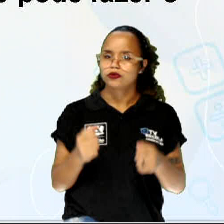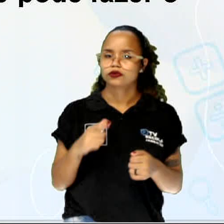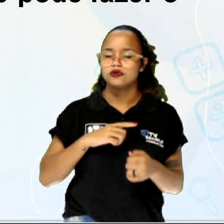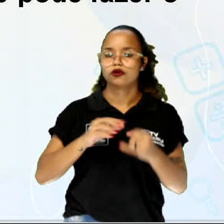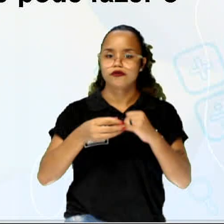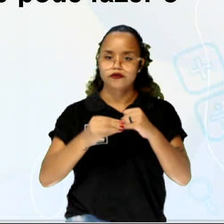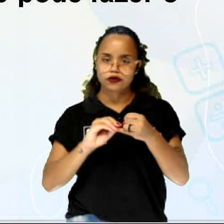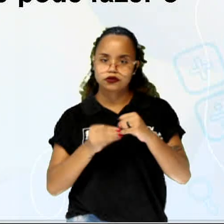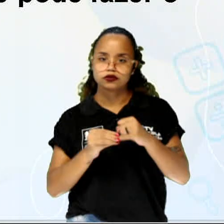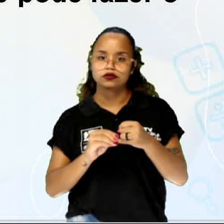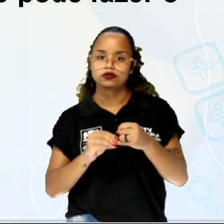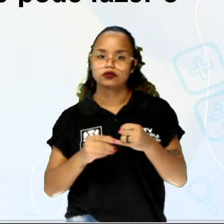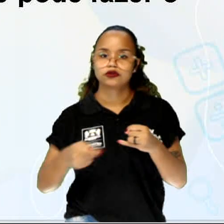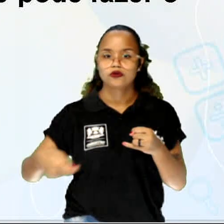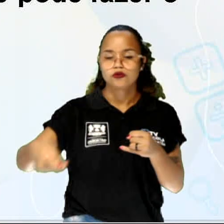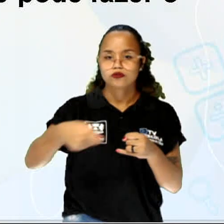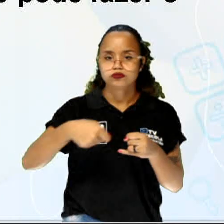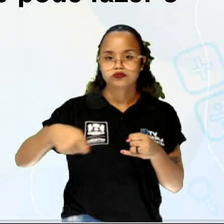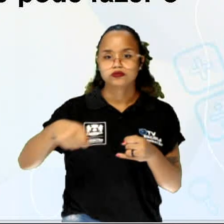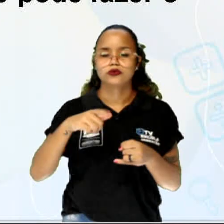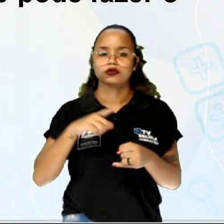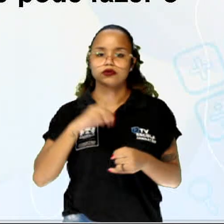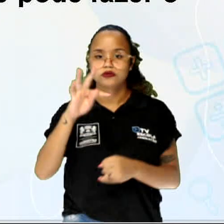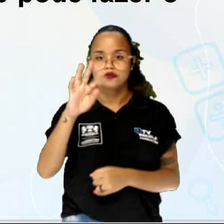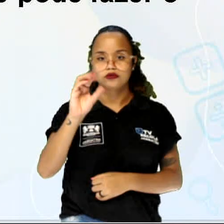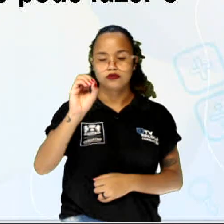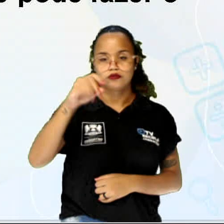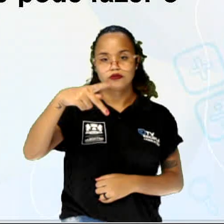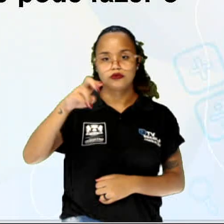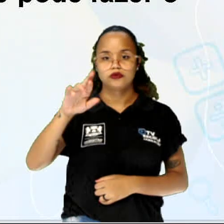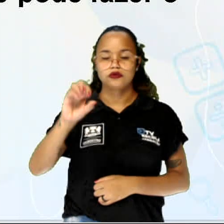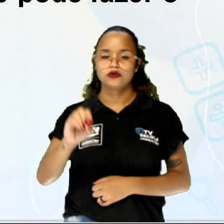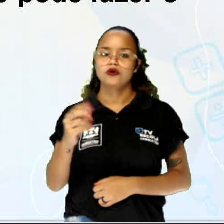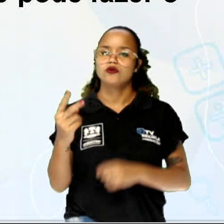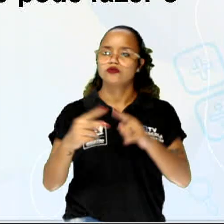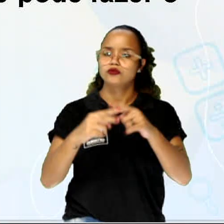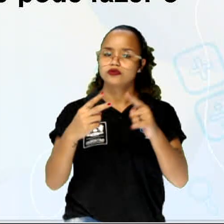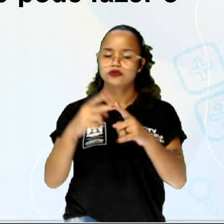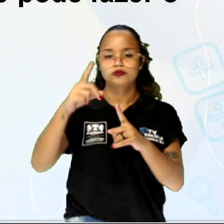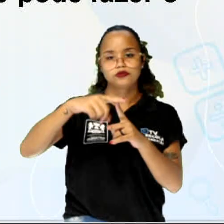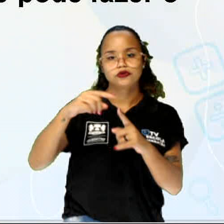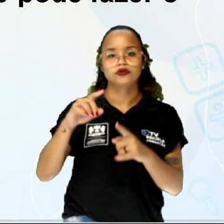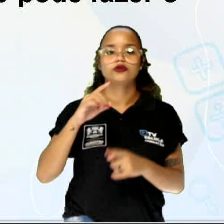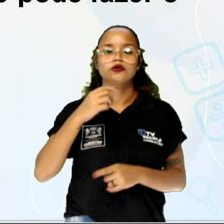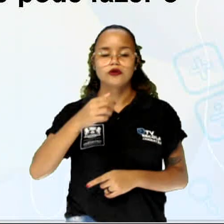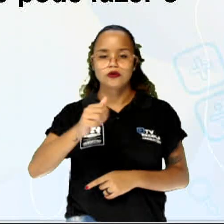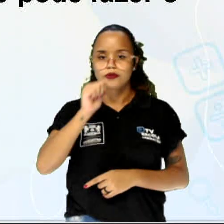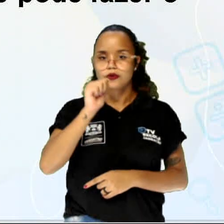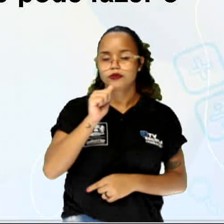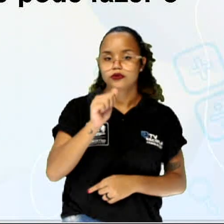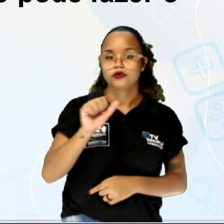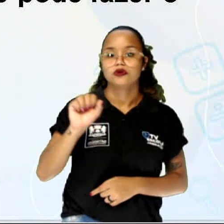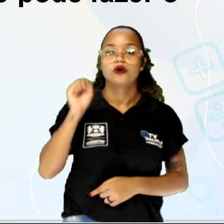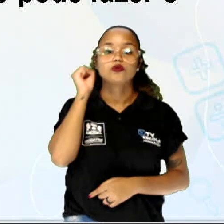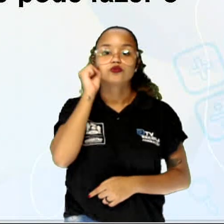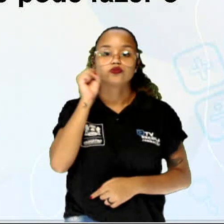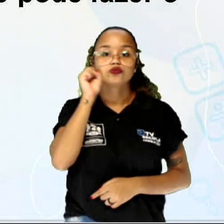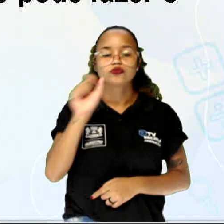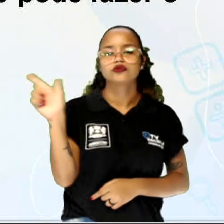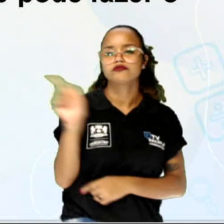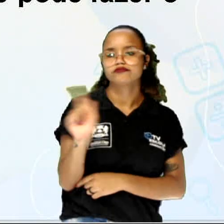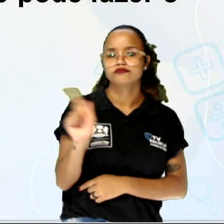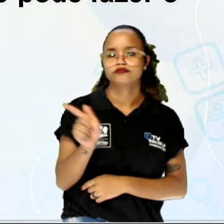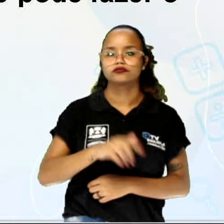de feijão, feijão com caldo ou feijão tropeiro, e dois tipos de bebida, suco ou refrigerante. E aí a pergunta que se faz, de